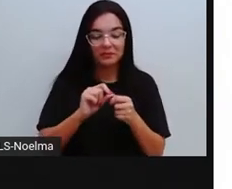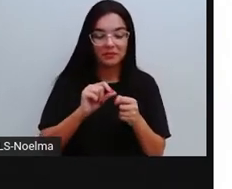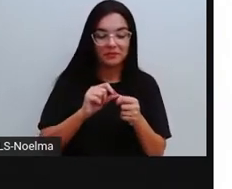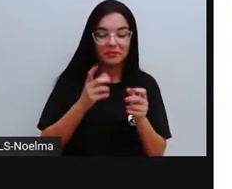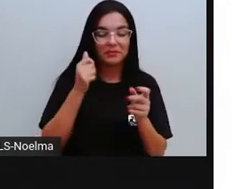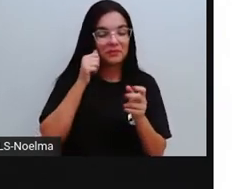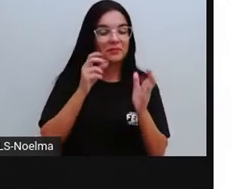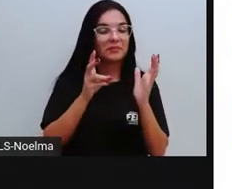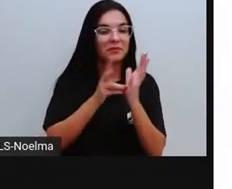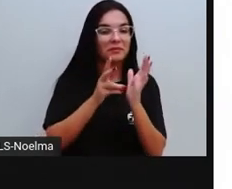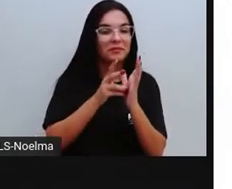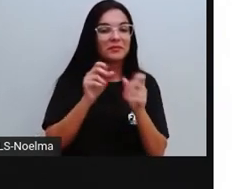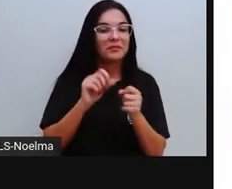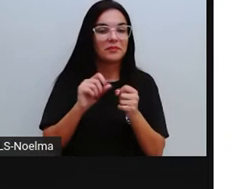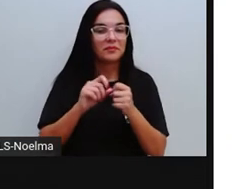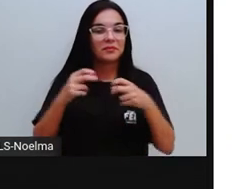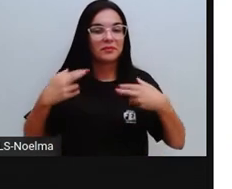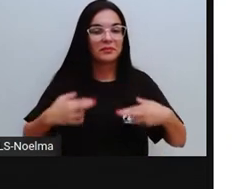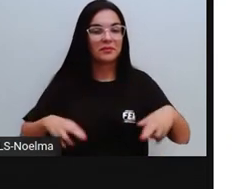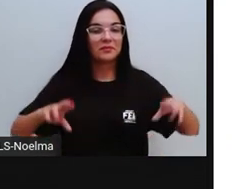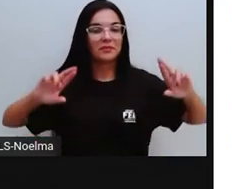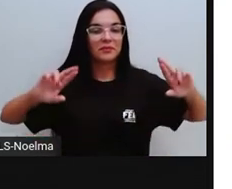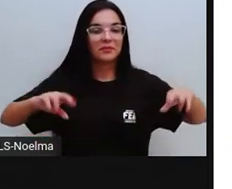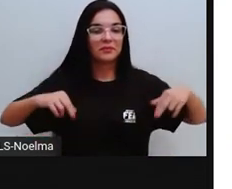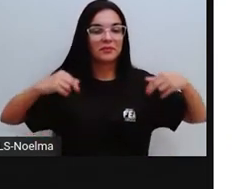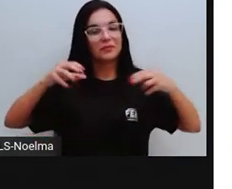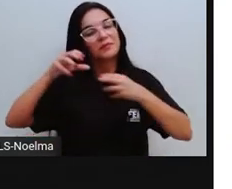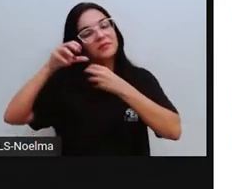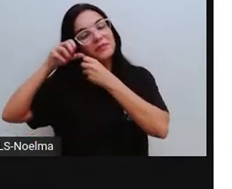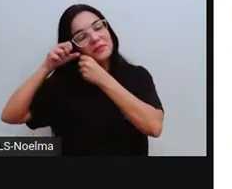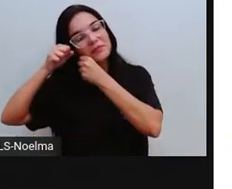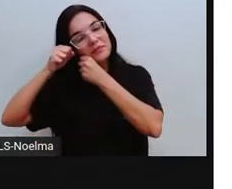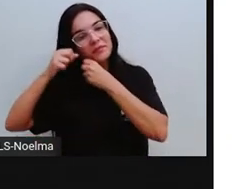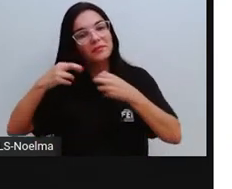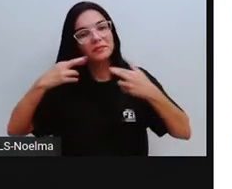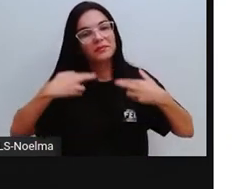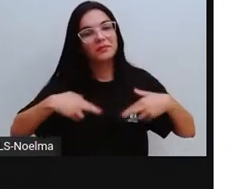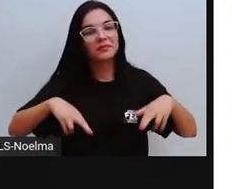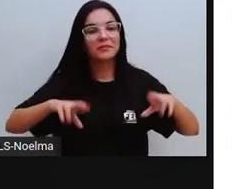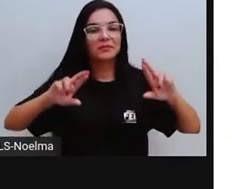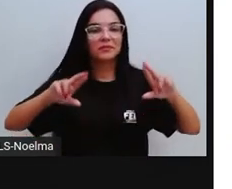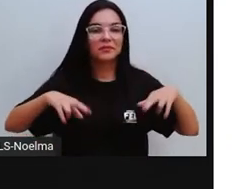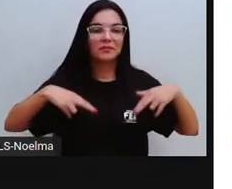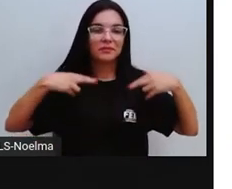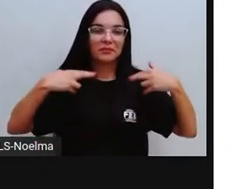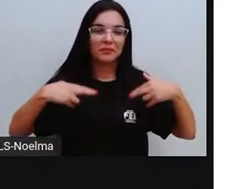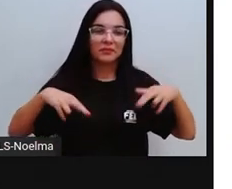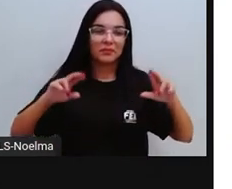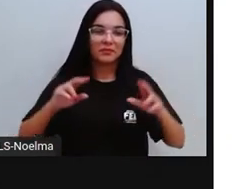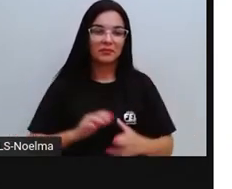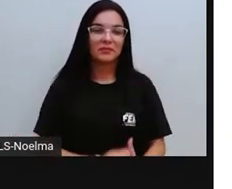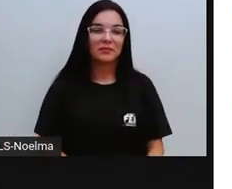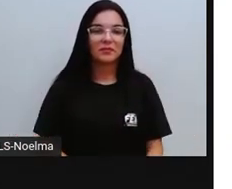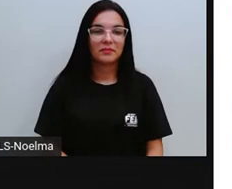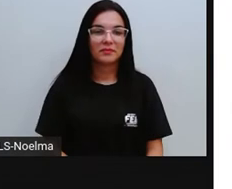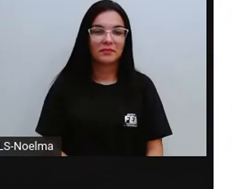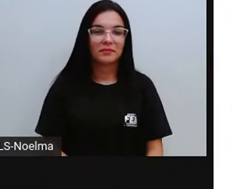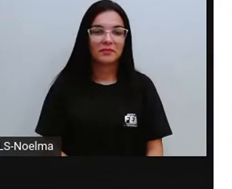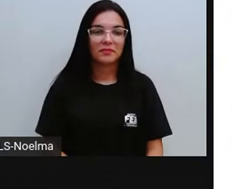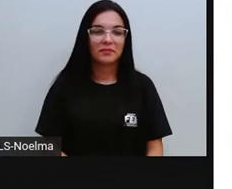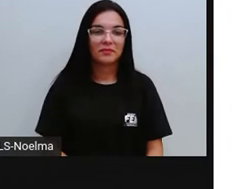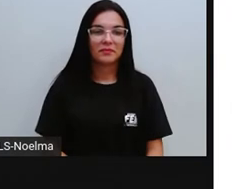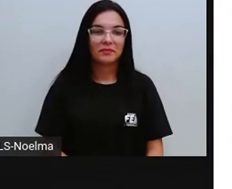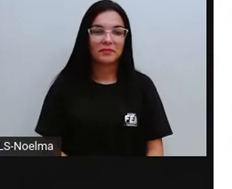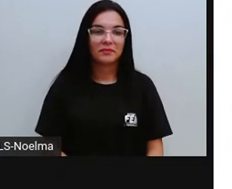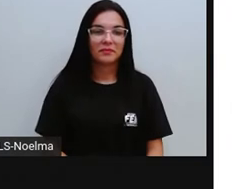artesanato, tá bom? Então, aí eles dormiam nas redes e nós herdamos, né, esse hábito. Embora